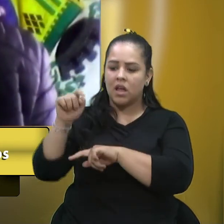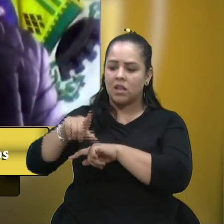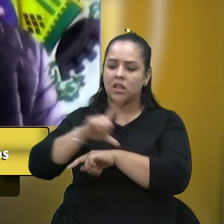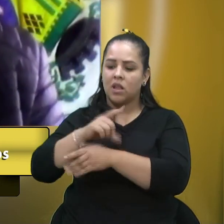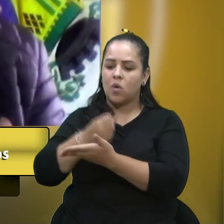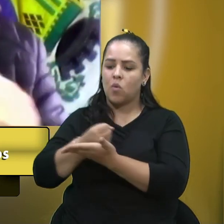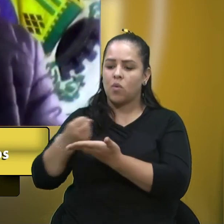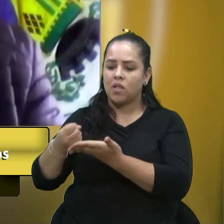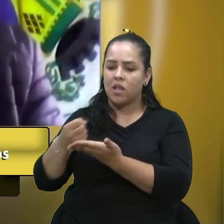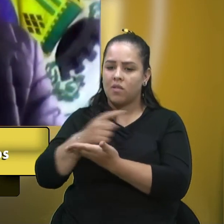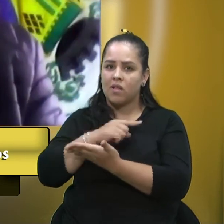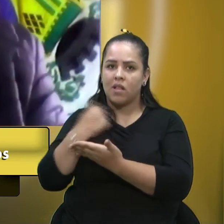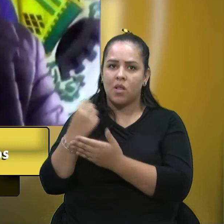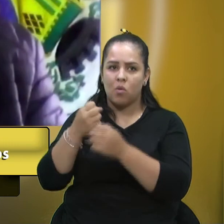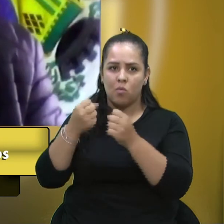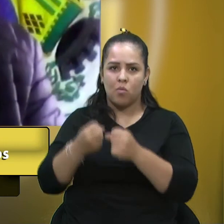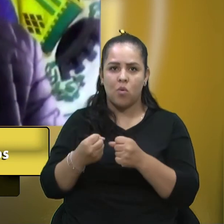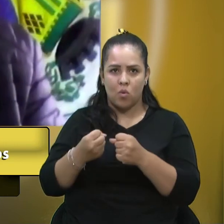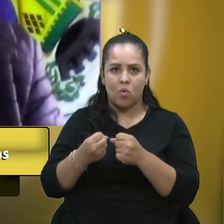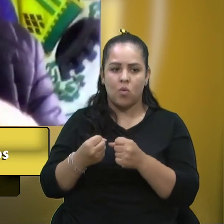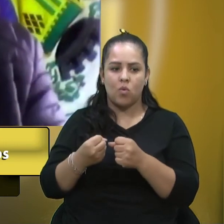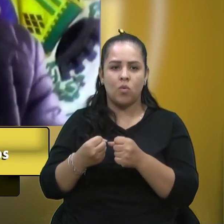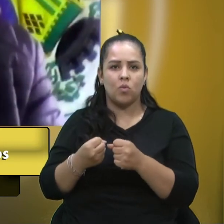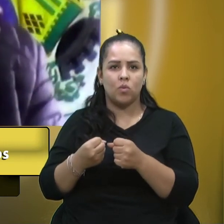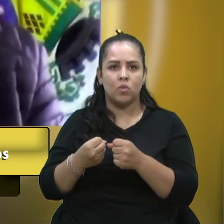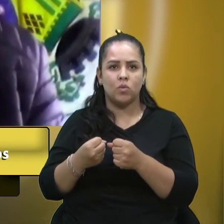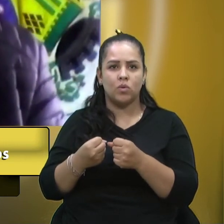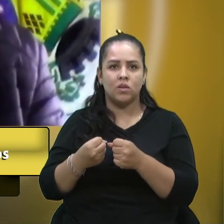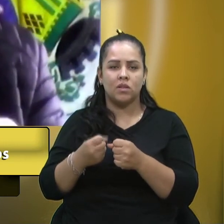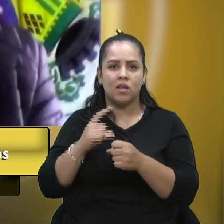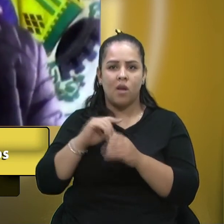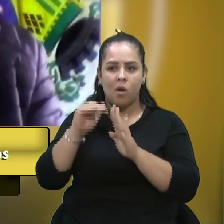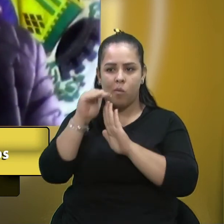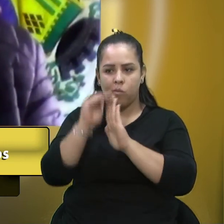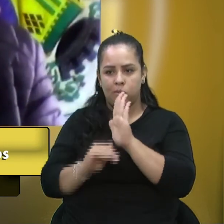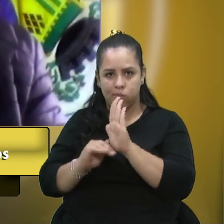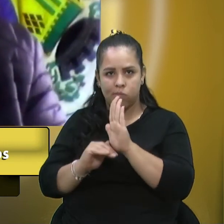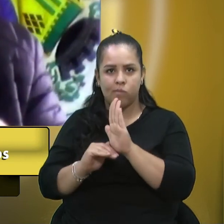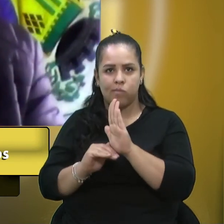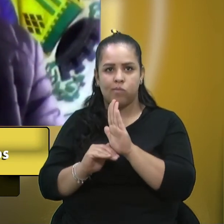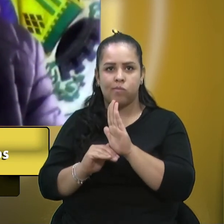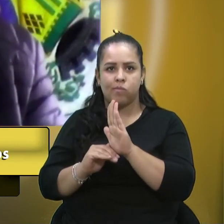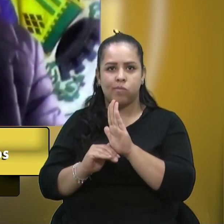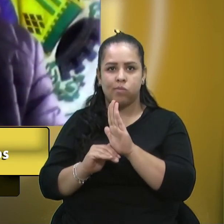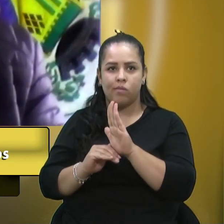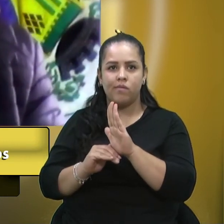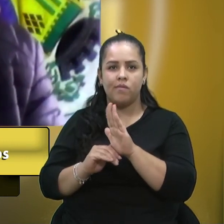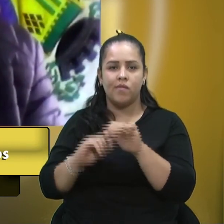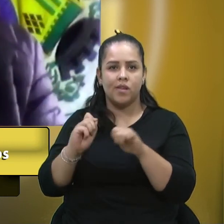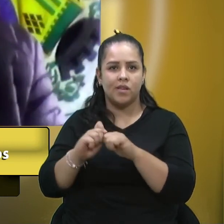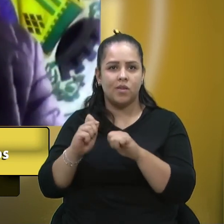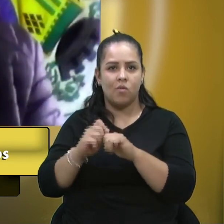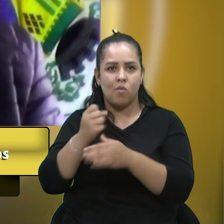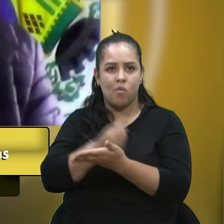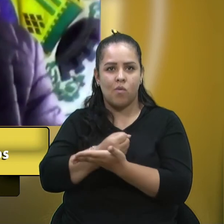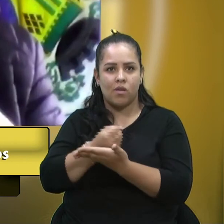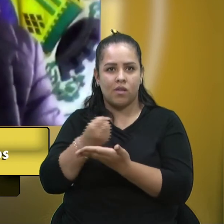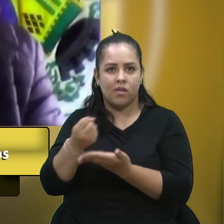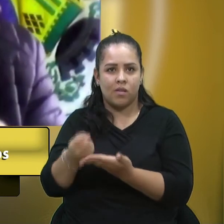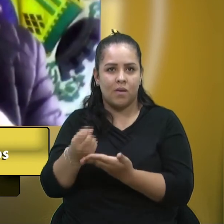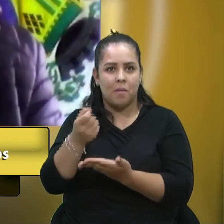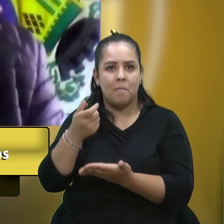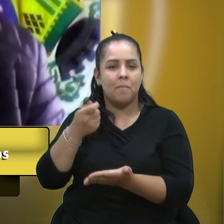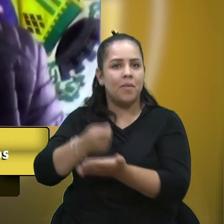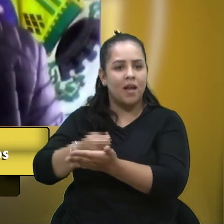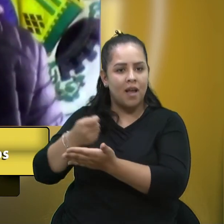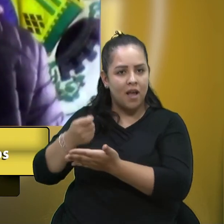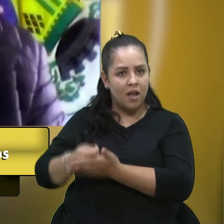atrasados puderam, com uma situação de desconto, até poder fazer com que o seu contrato viesse a ser pago de